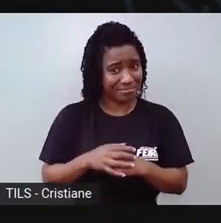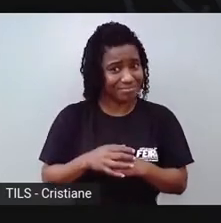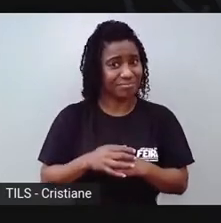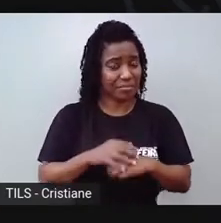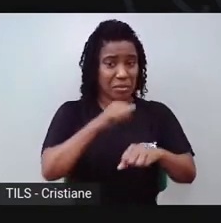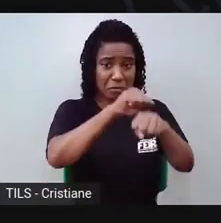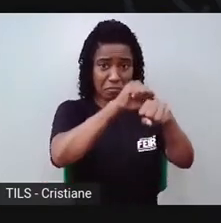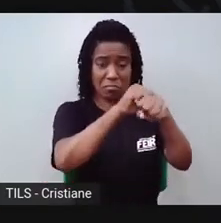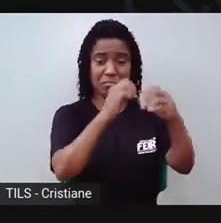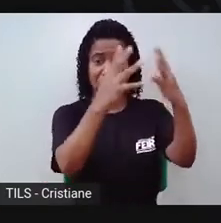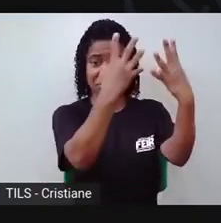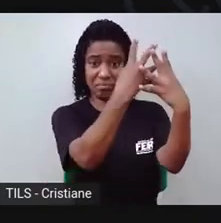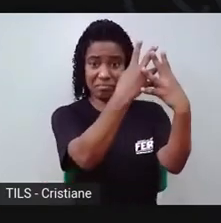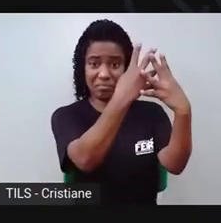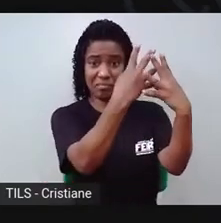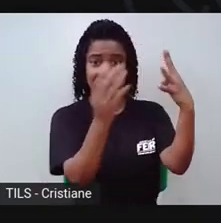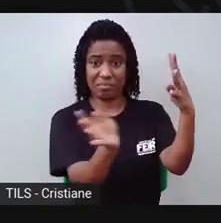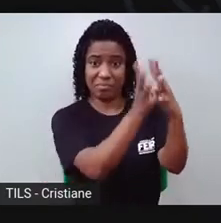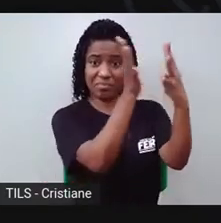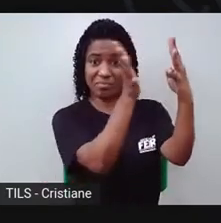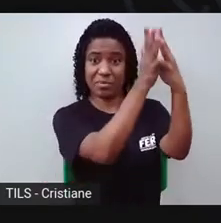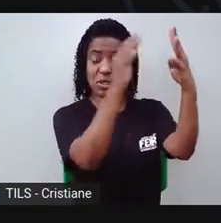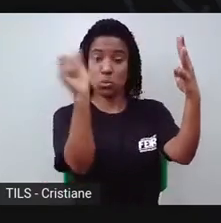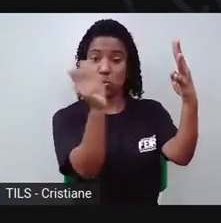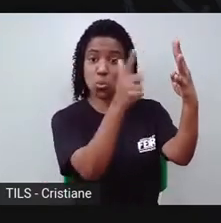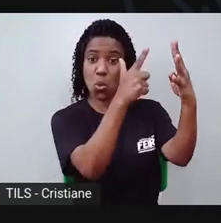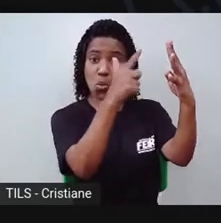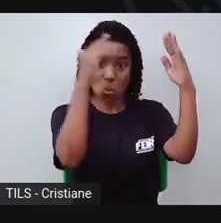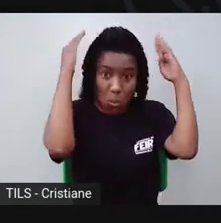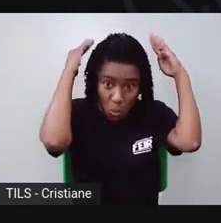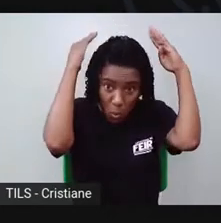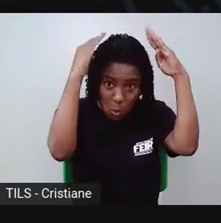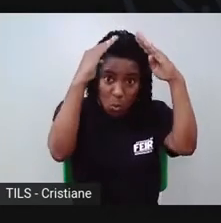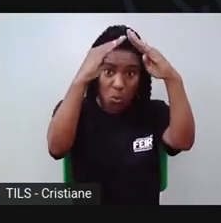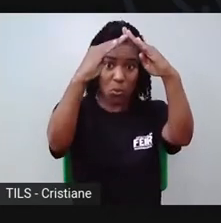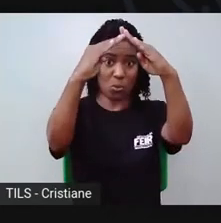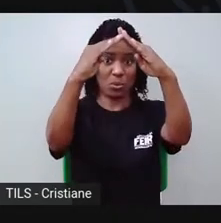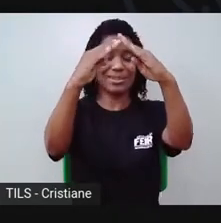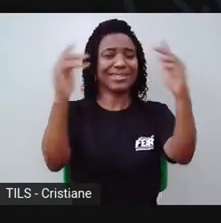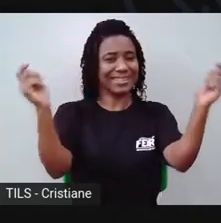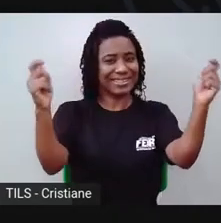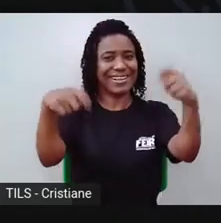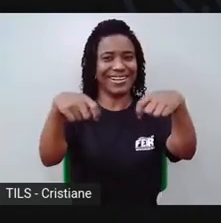Que resiste à chuva, a sol. Então, até hoje, ainda fazem essas casas.